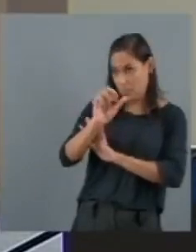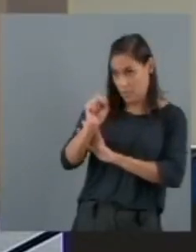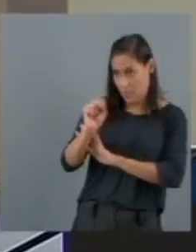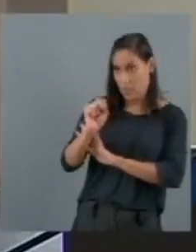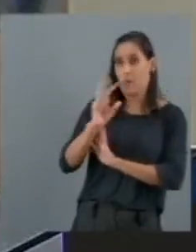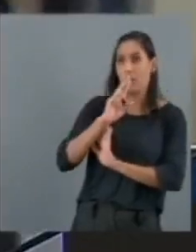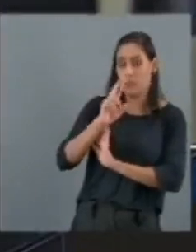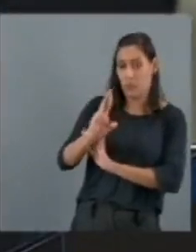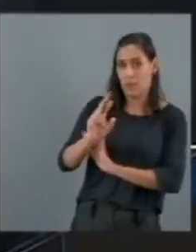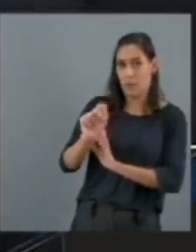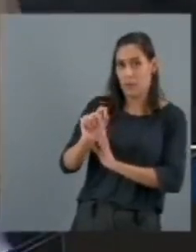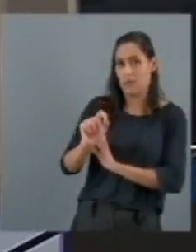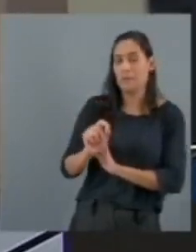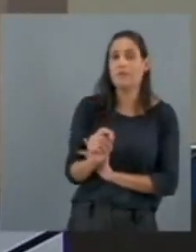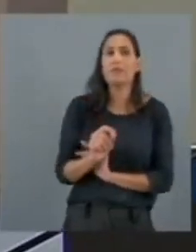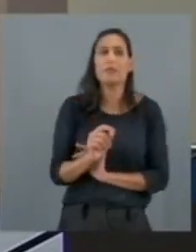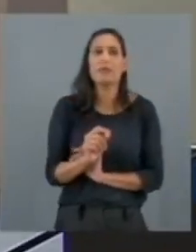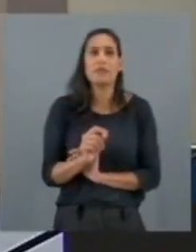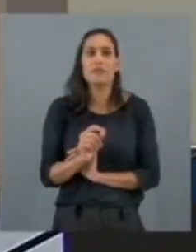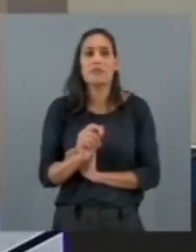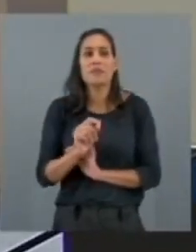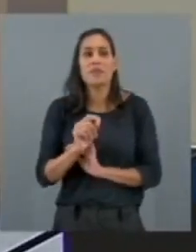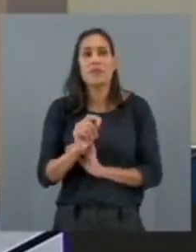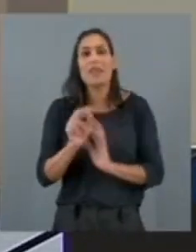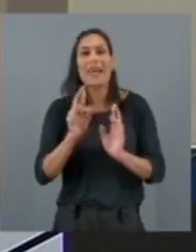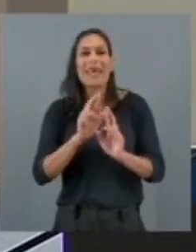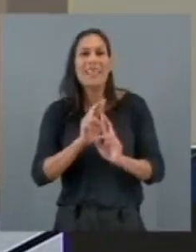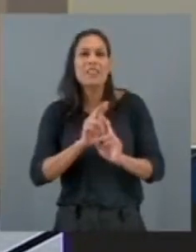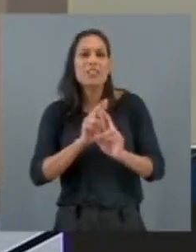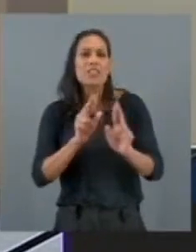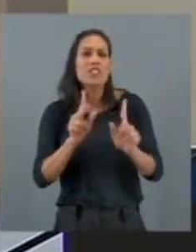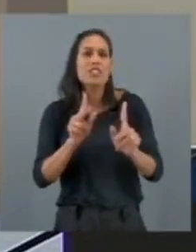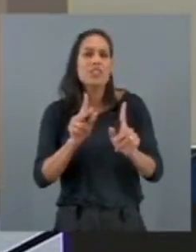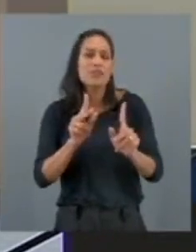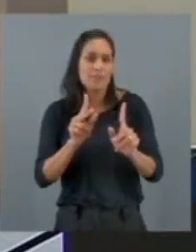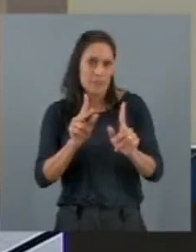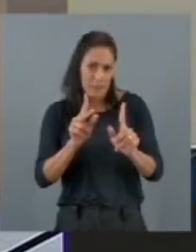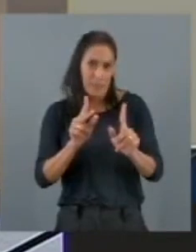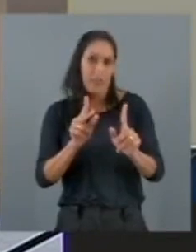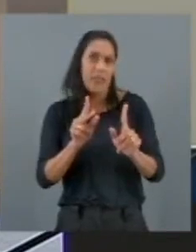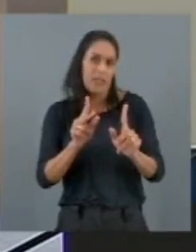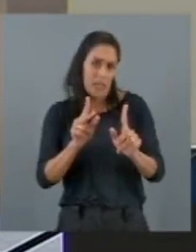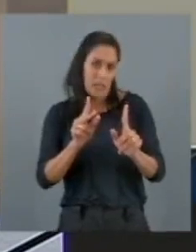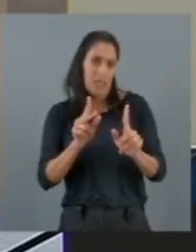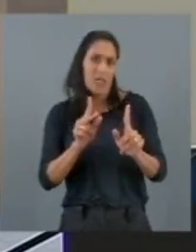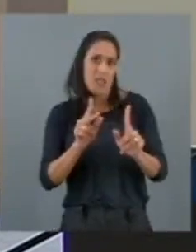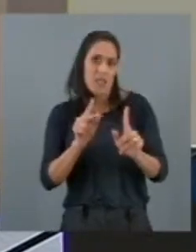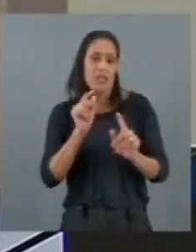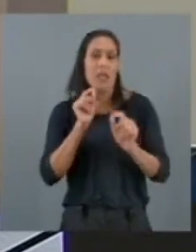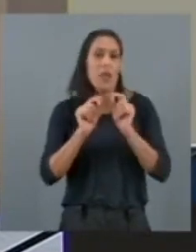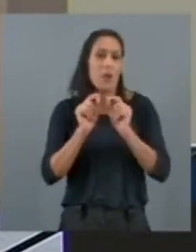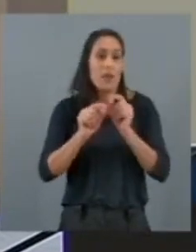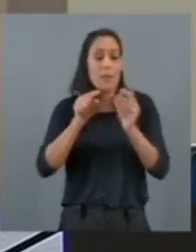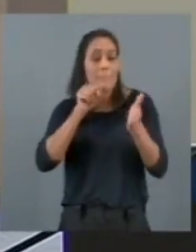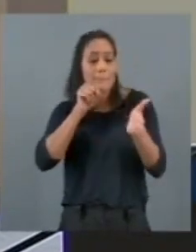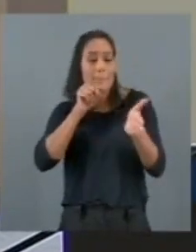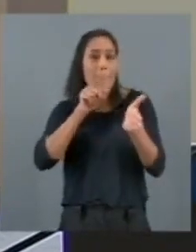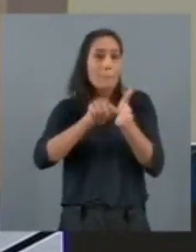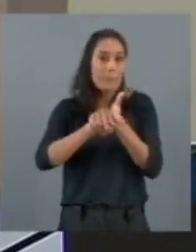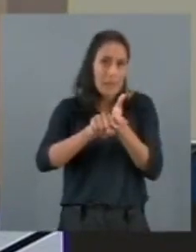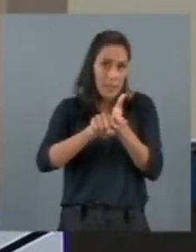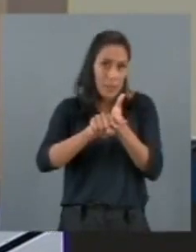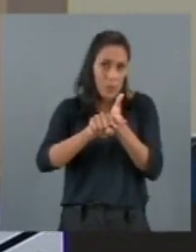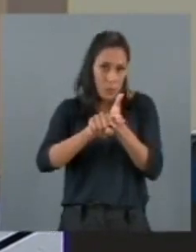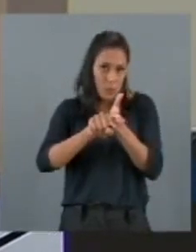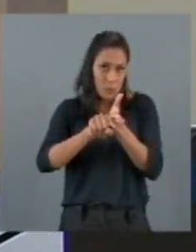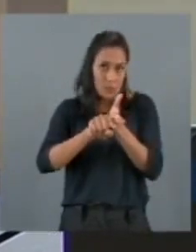porque as pessoas olham muito para a cor da pele, quando essa pergunta, qual é a sua cor, feita. Mas quando você faz a pergunta a mais,